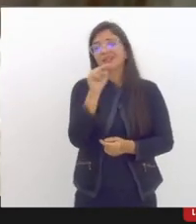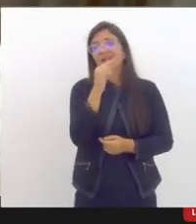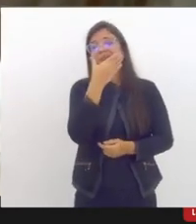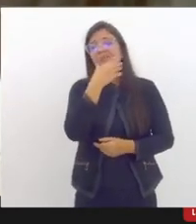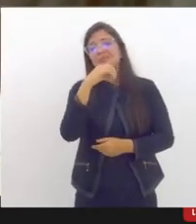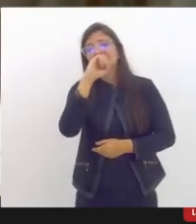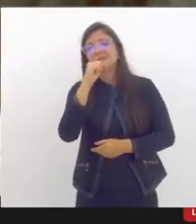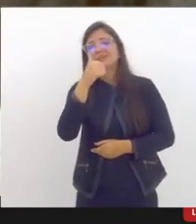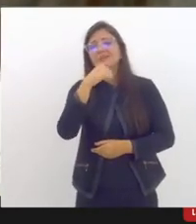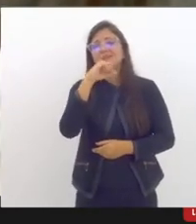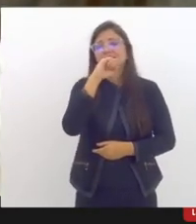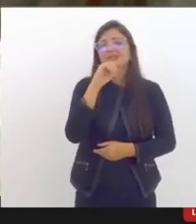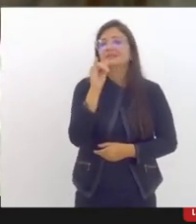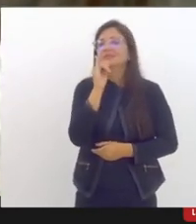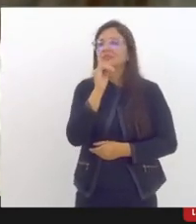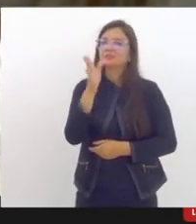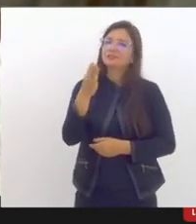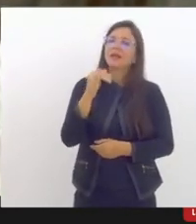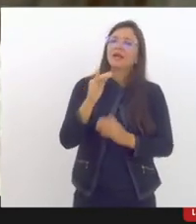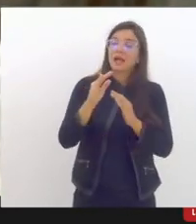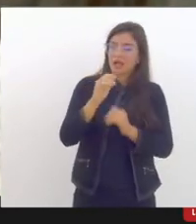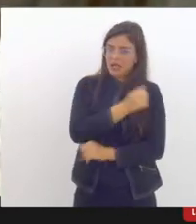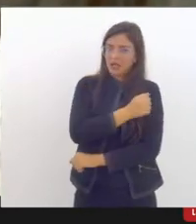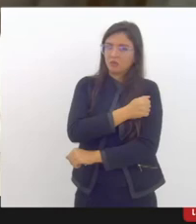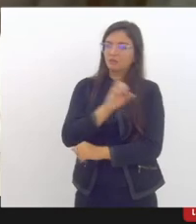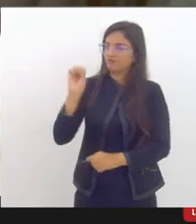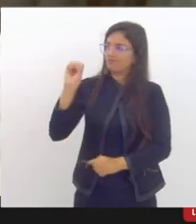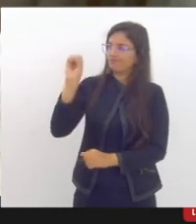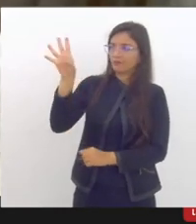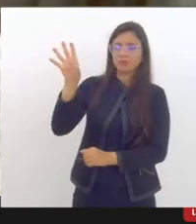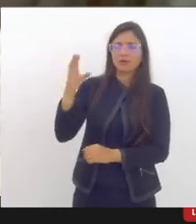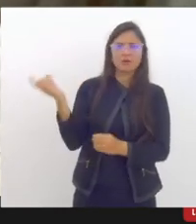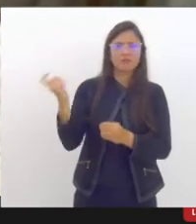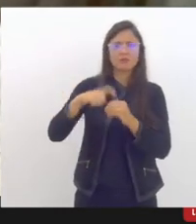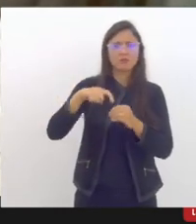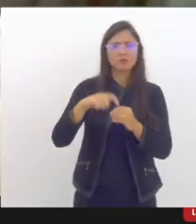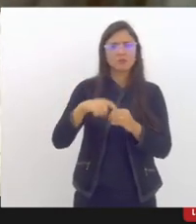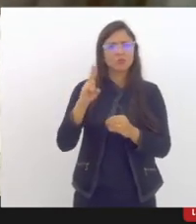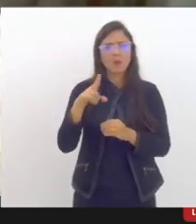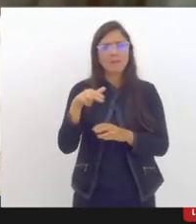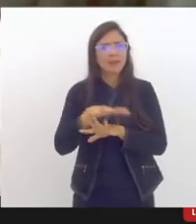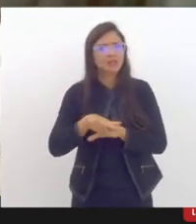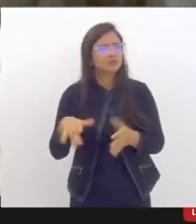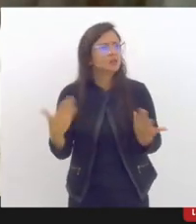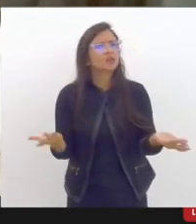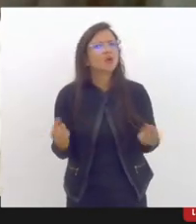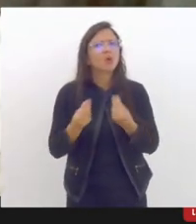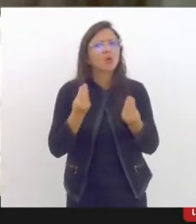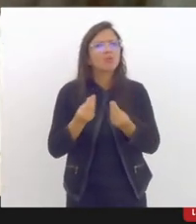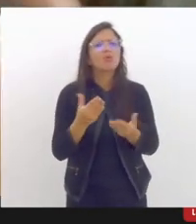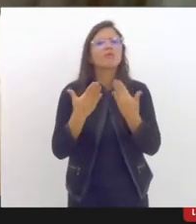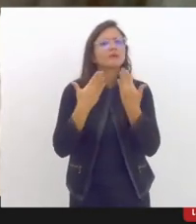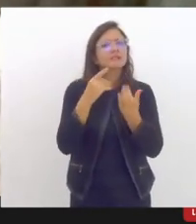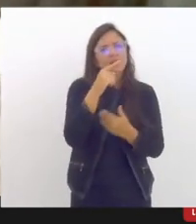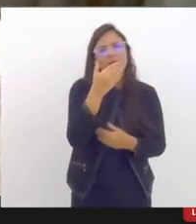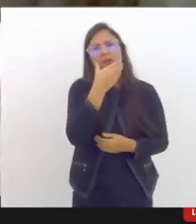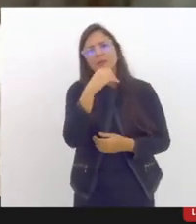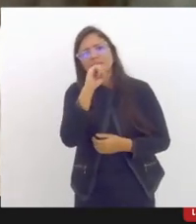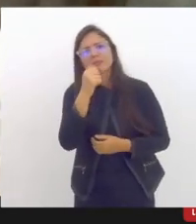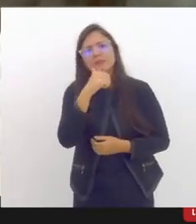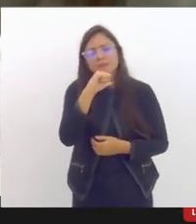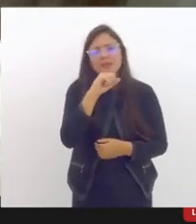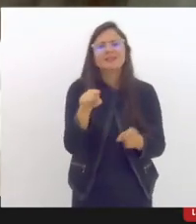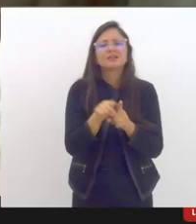quando havia uma evasão escolar ou alguma questão envolvendo crianças a dificuldade de acesso à rede dúvidas em relação